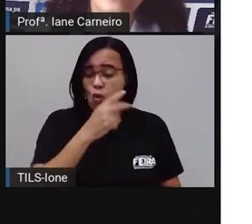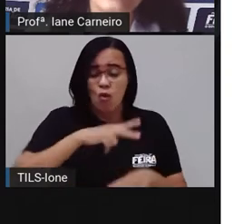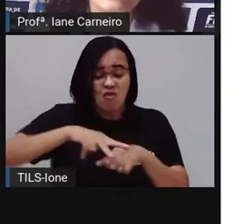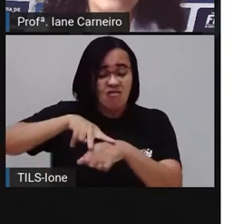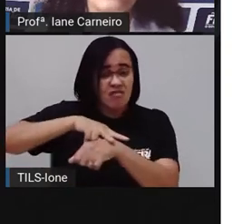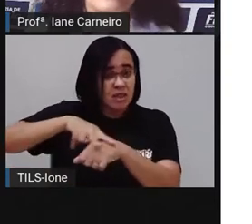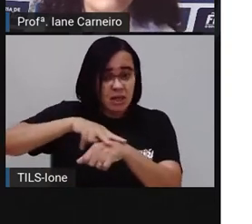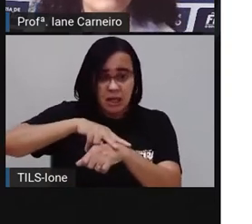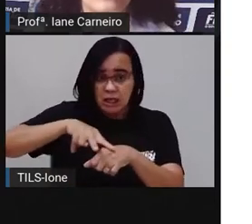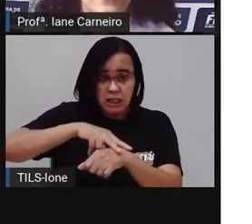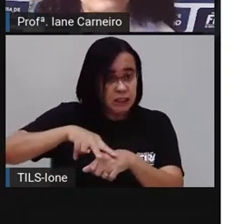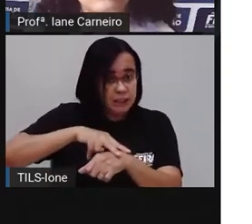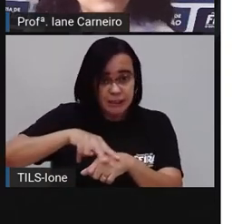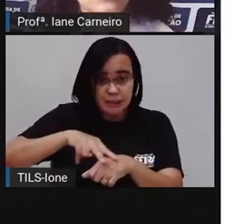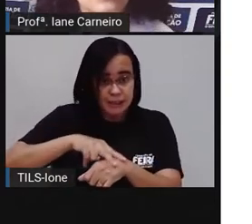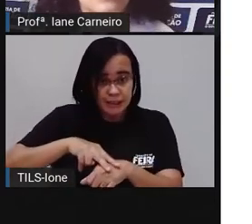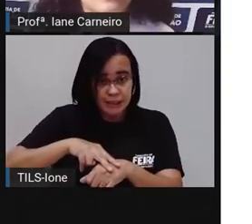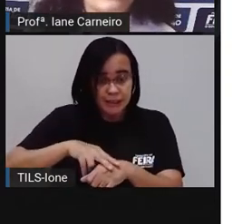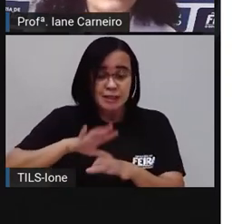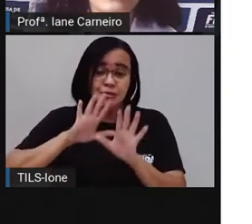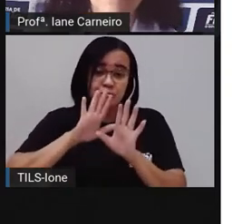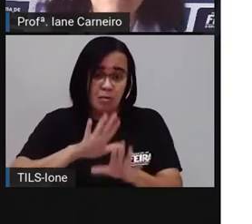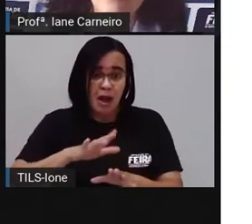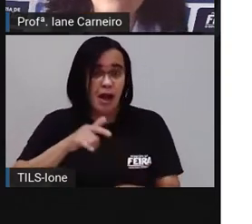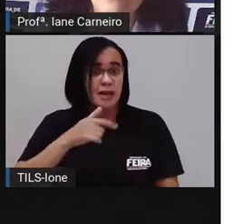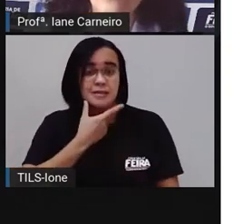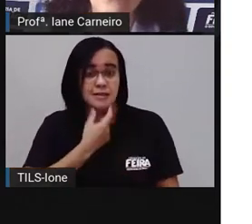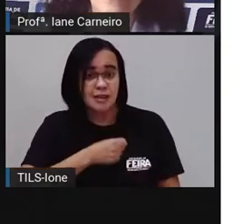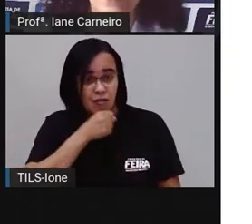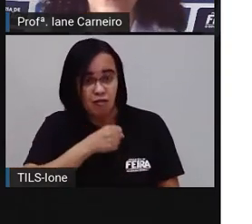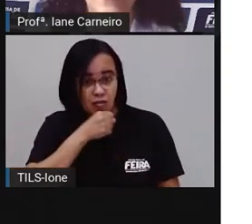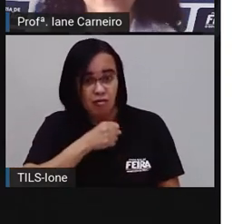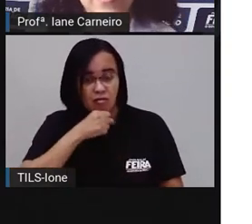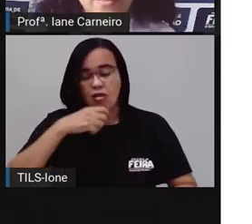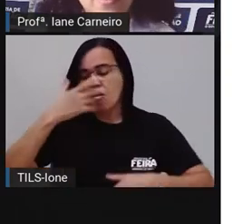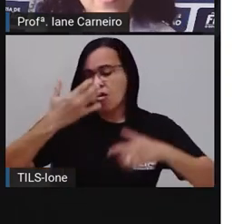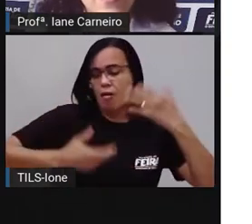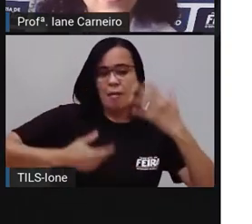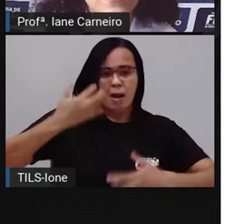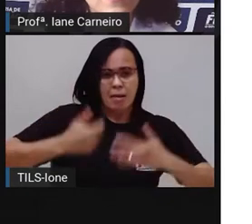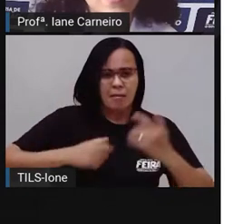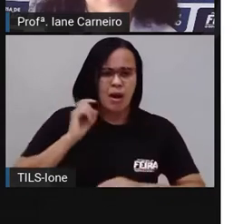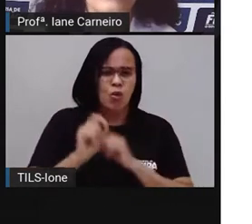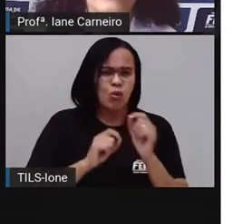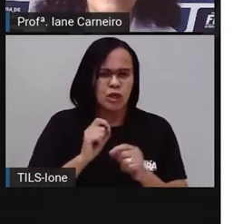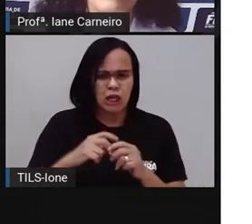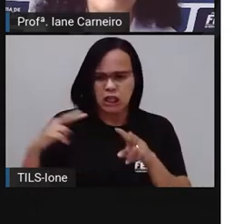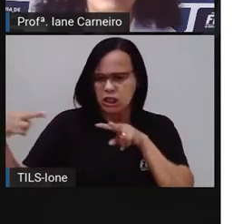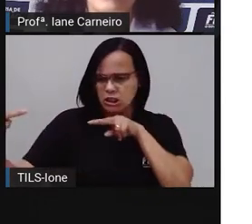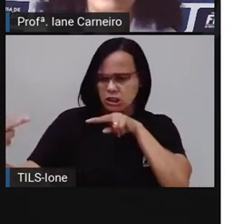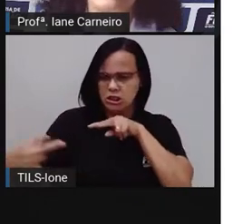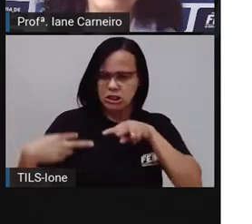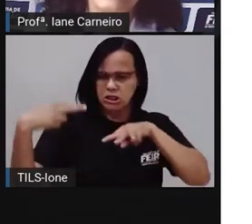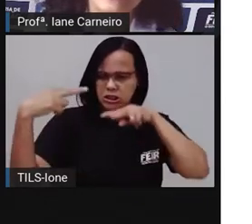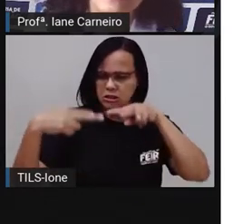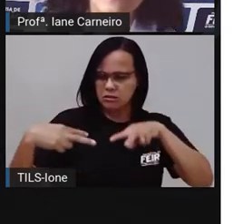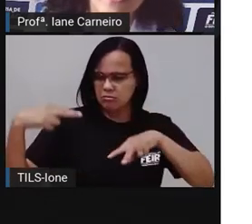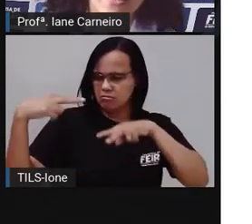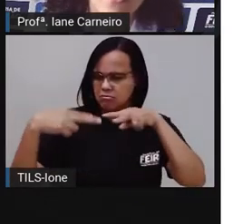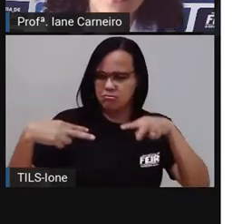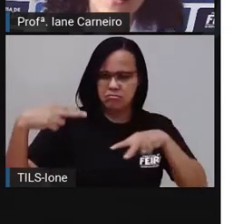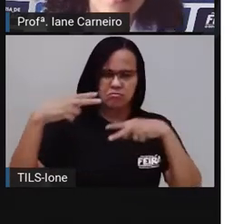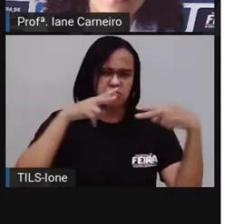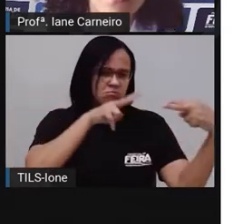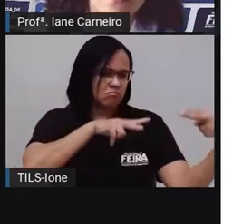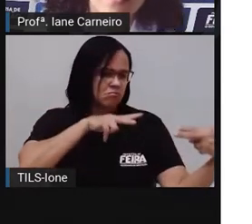conta que o avô Edilson se apaixonou pela cara dela, que ele achava mais bonita